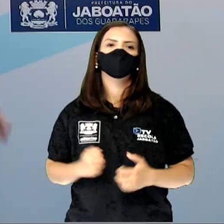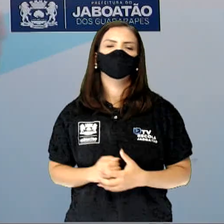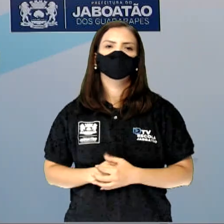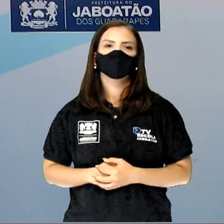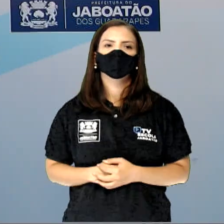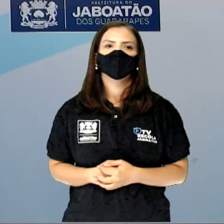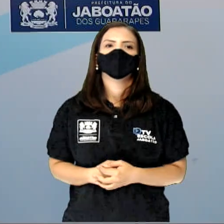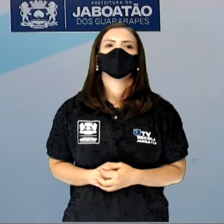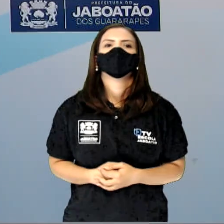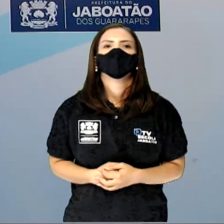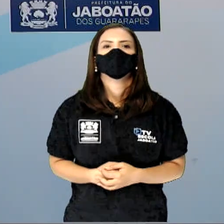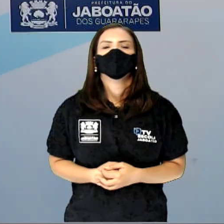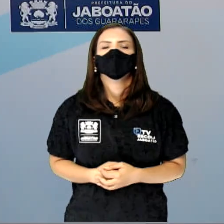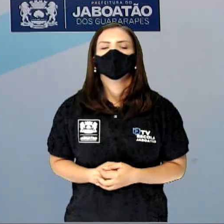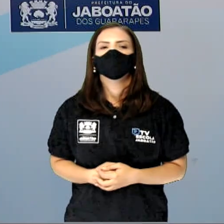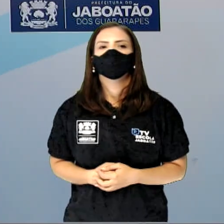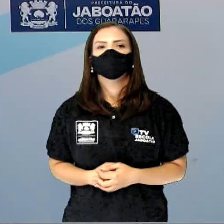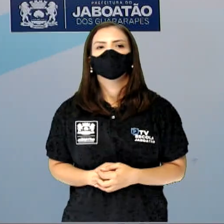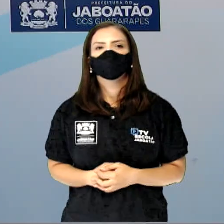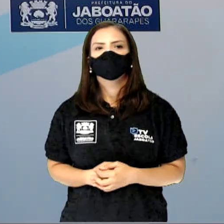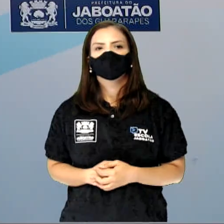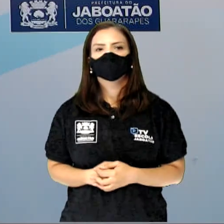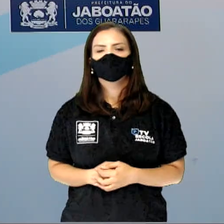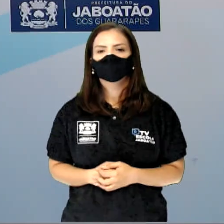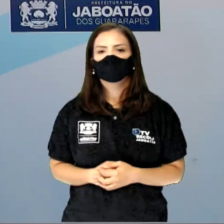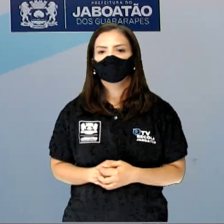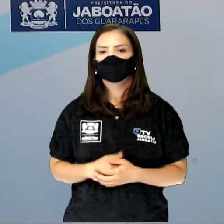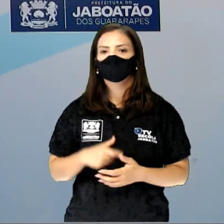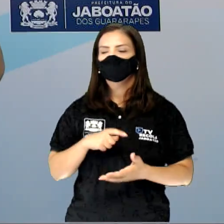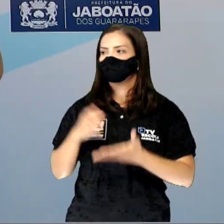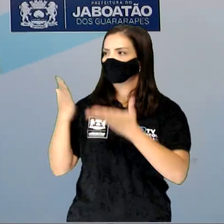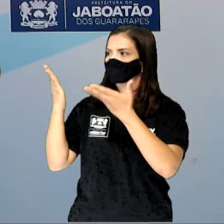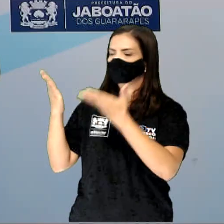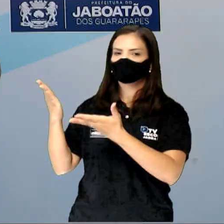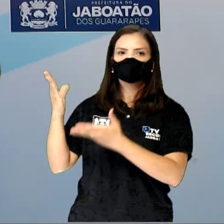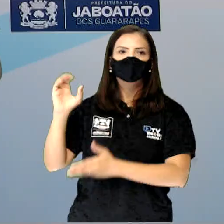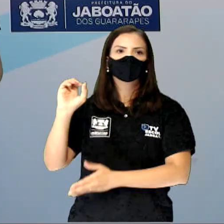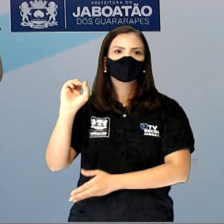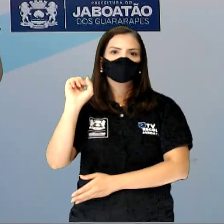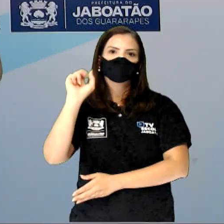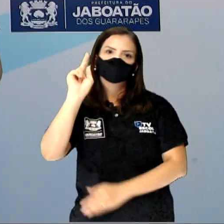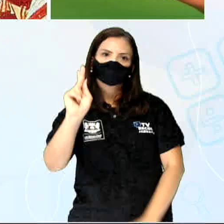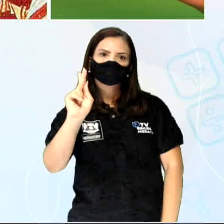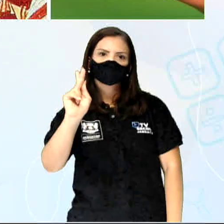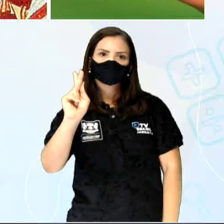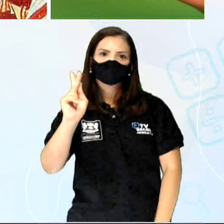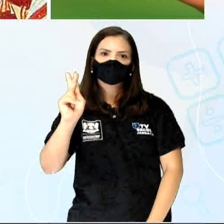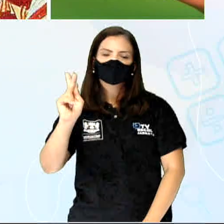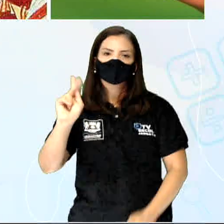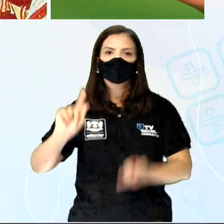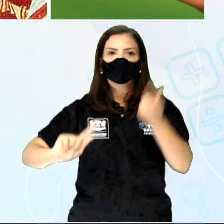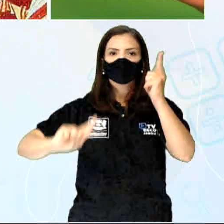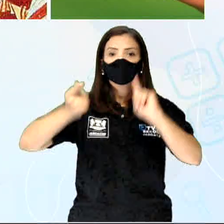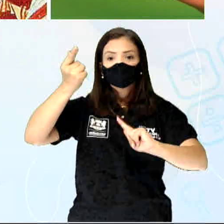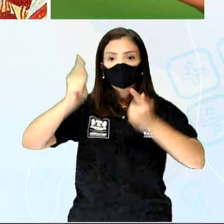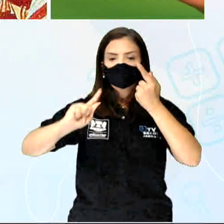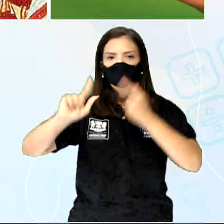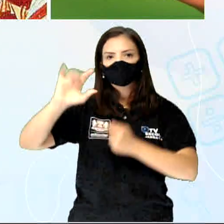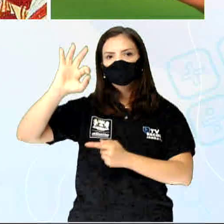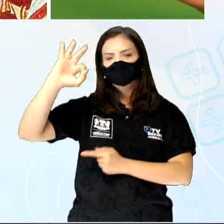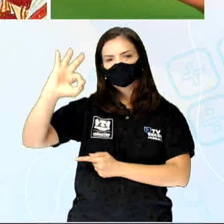Aí nós temos aqui o ok. Ok? Esse ok,